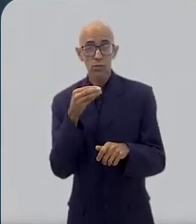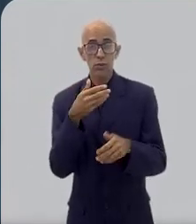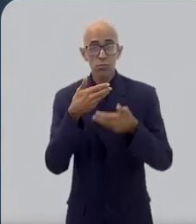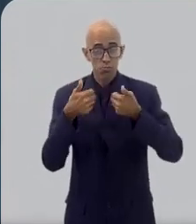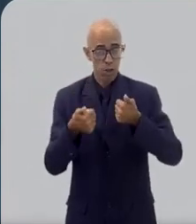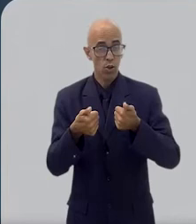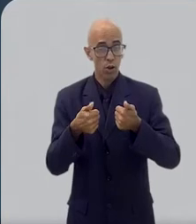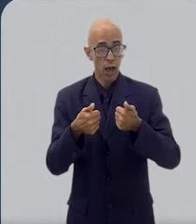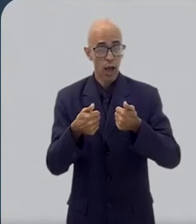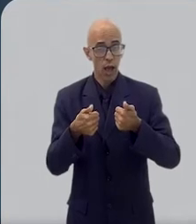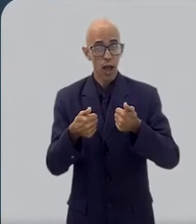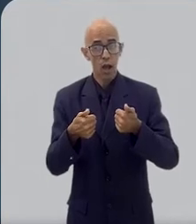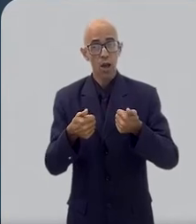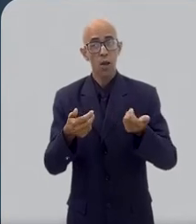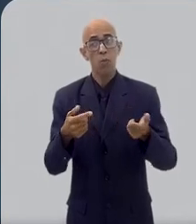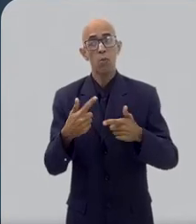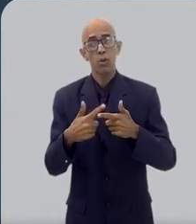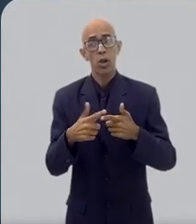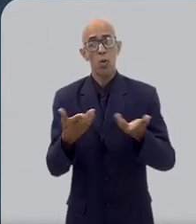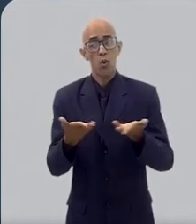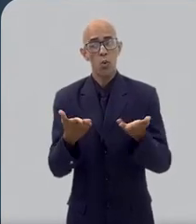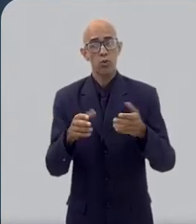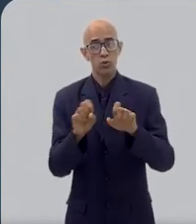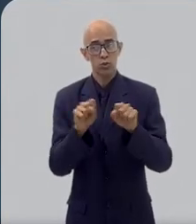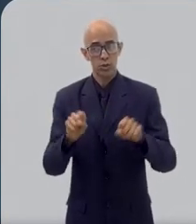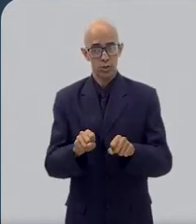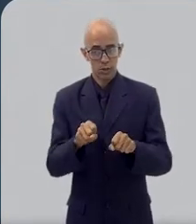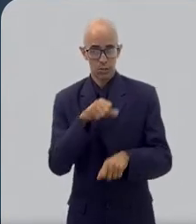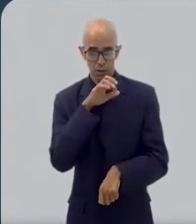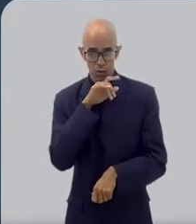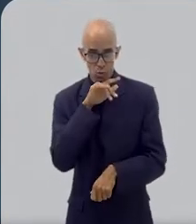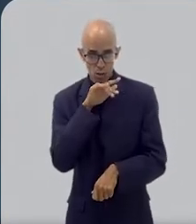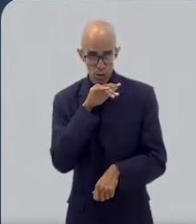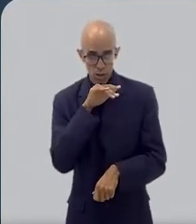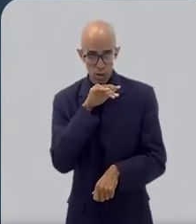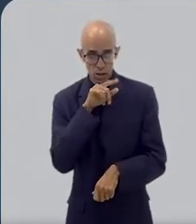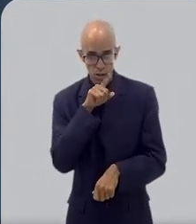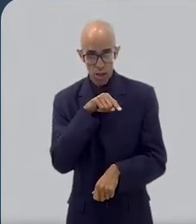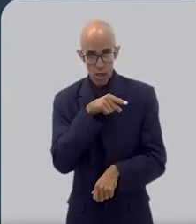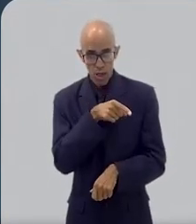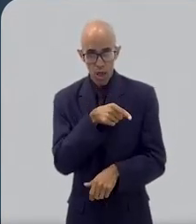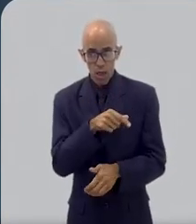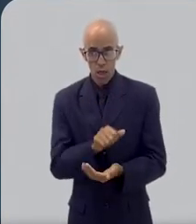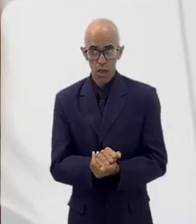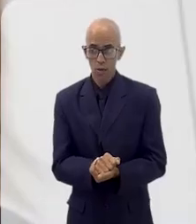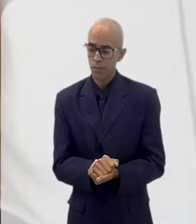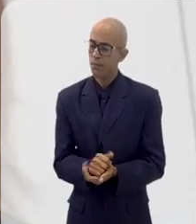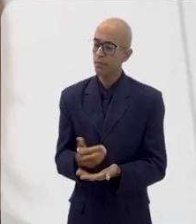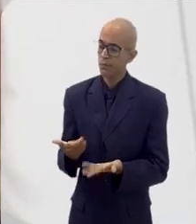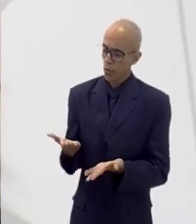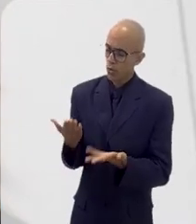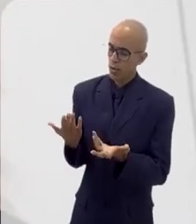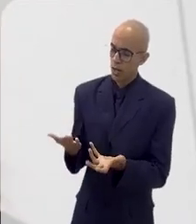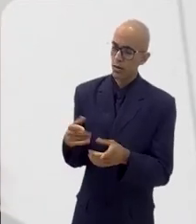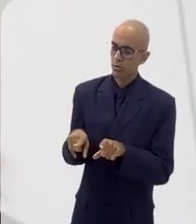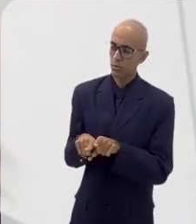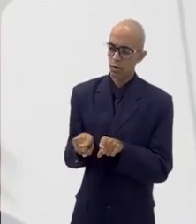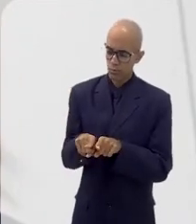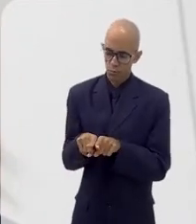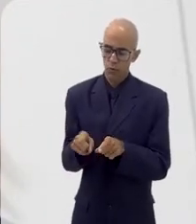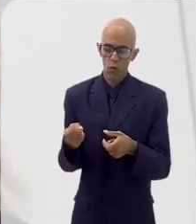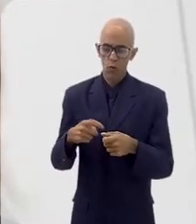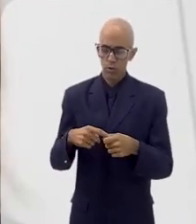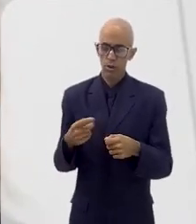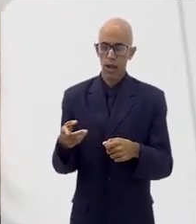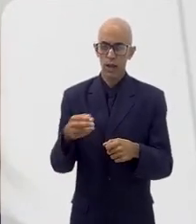existe, né? Mas que hoje o sistema não tá atendendo a contento. Queria até voltar aqui